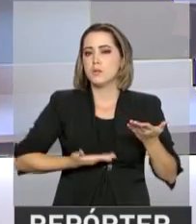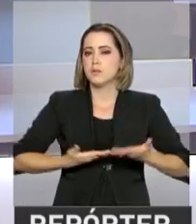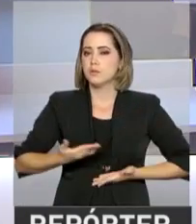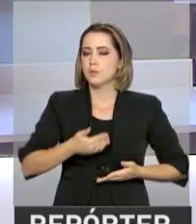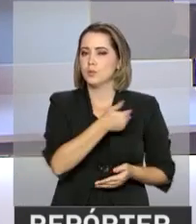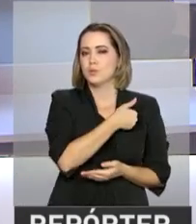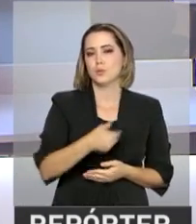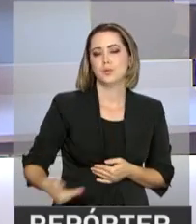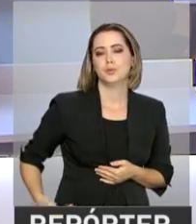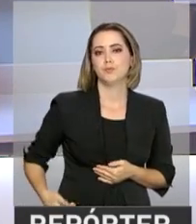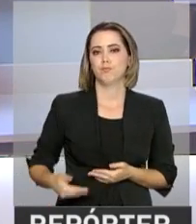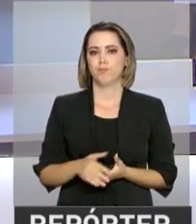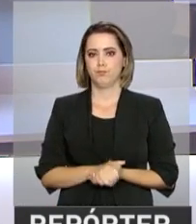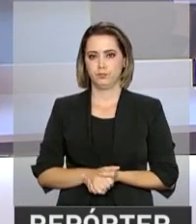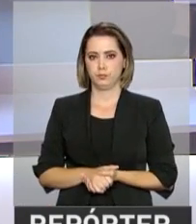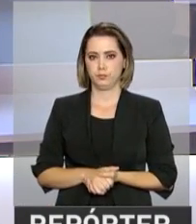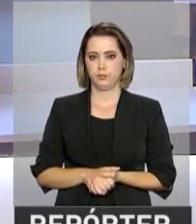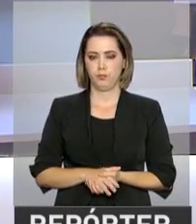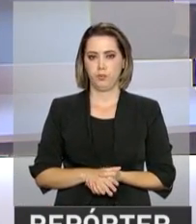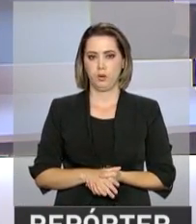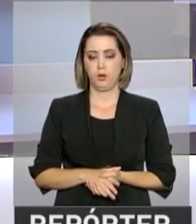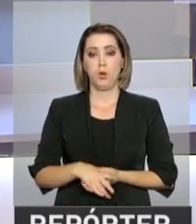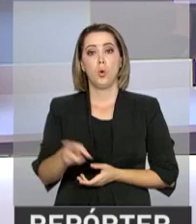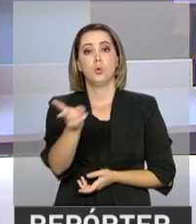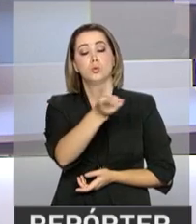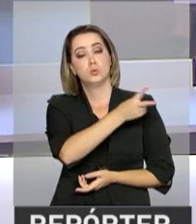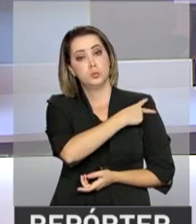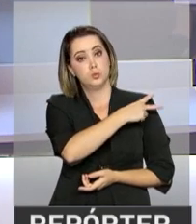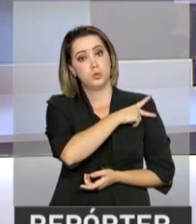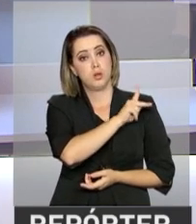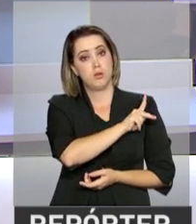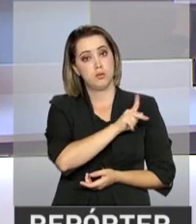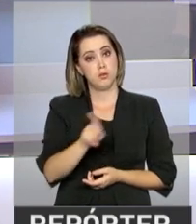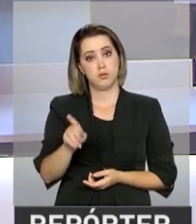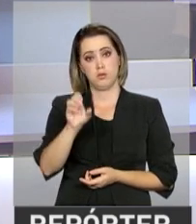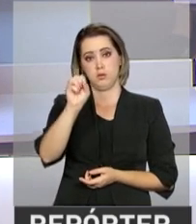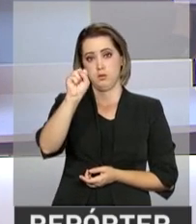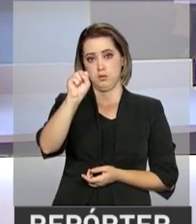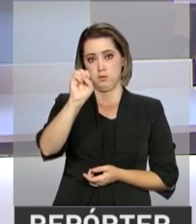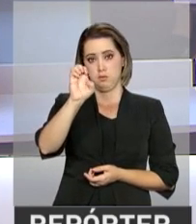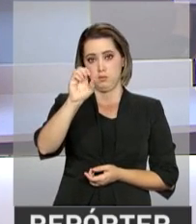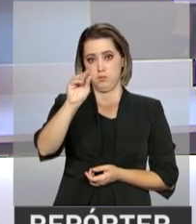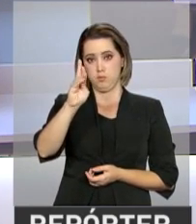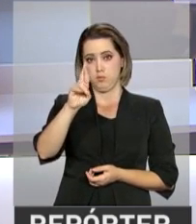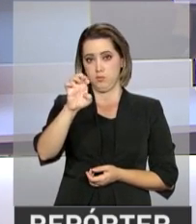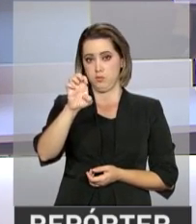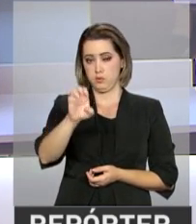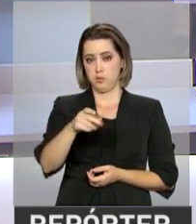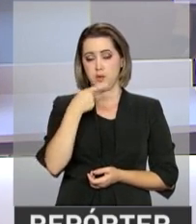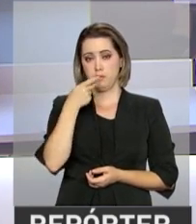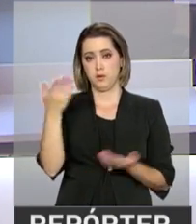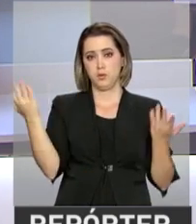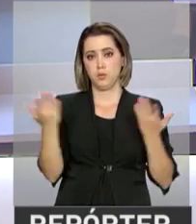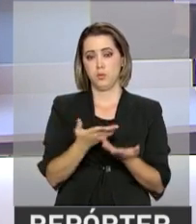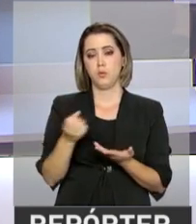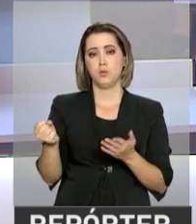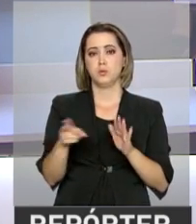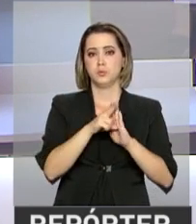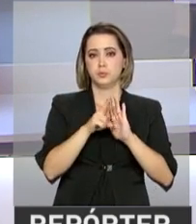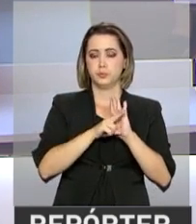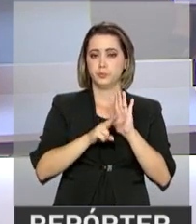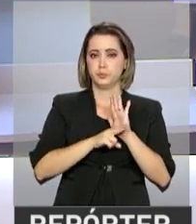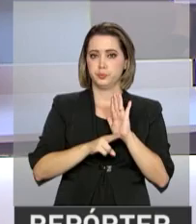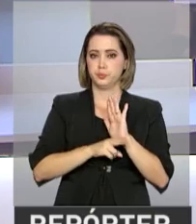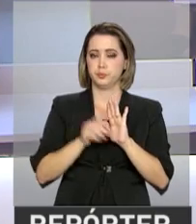O diretor-presidente do SEBRAE, Guilherme Afifio Domingos, falou hoje que a reforma da Previdência vai ajudar